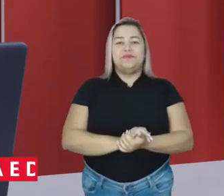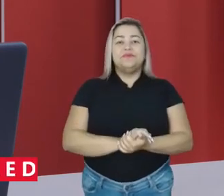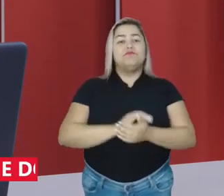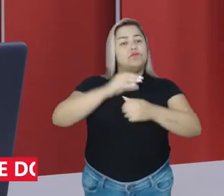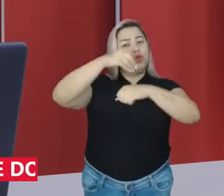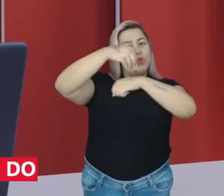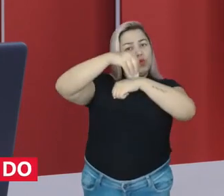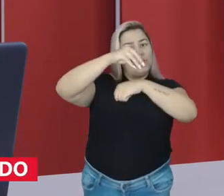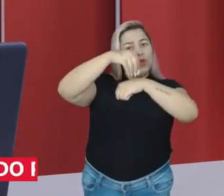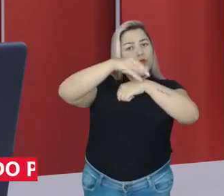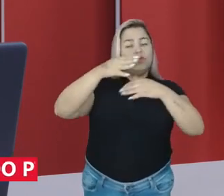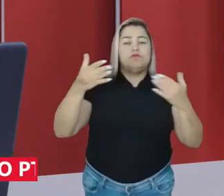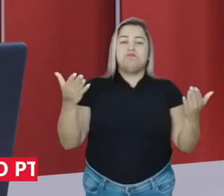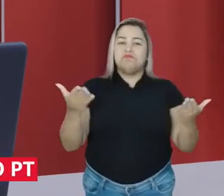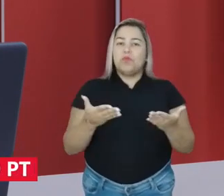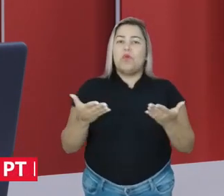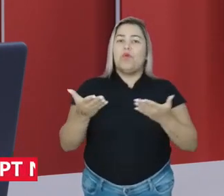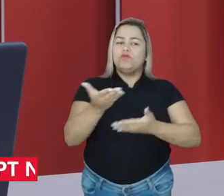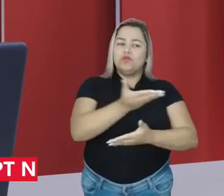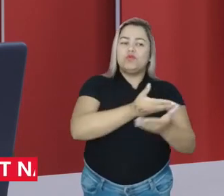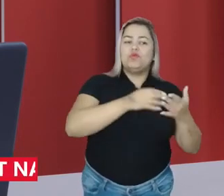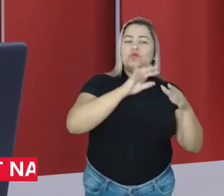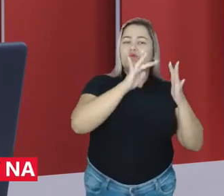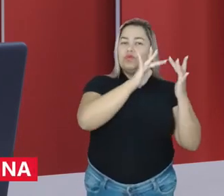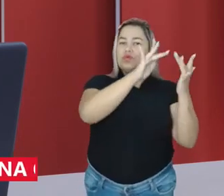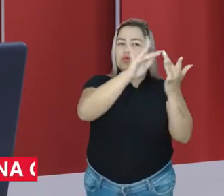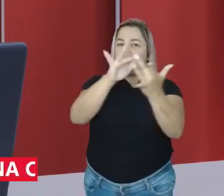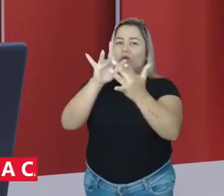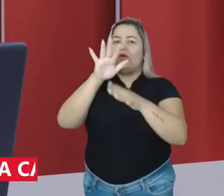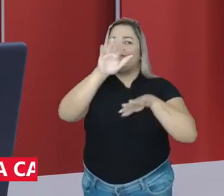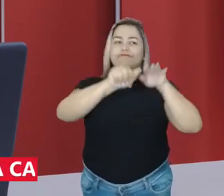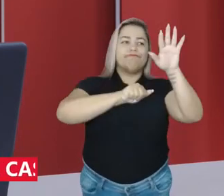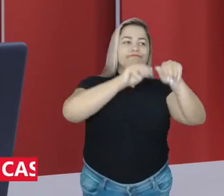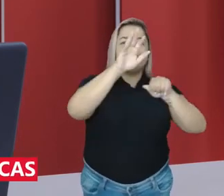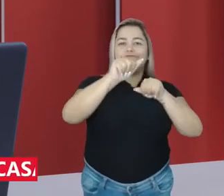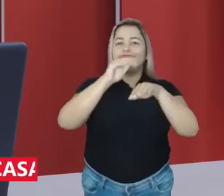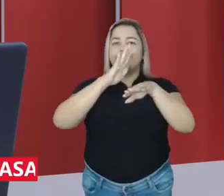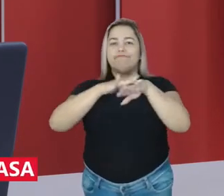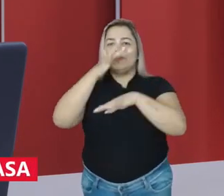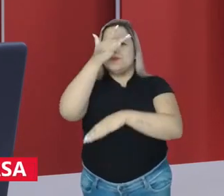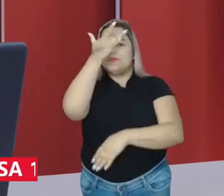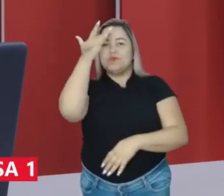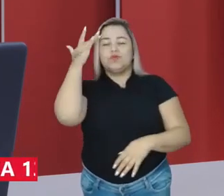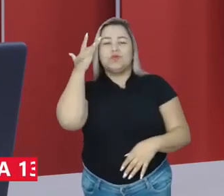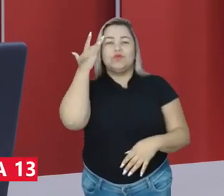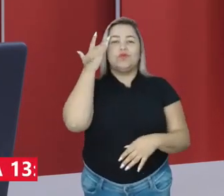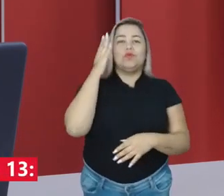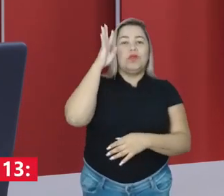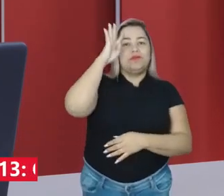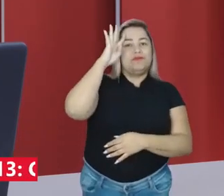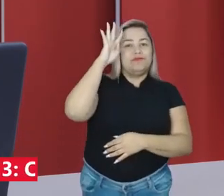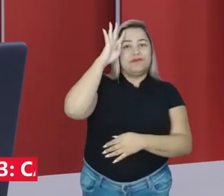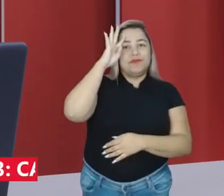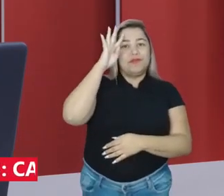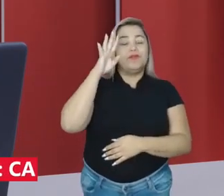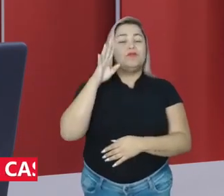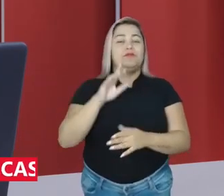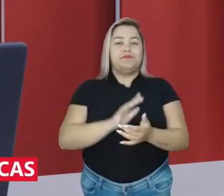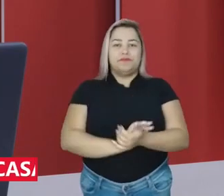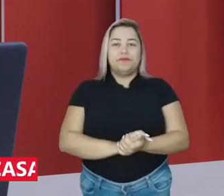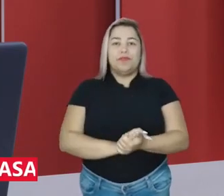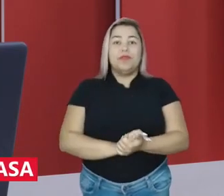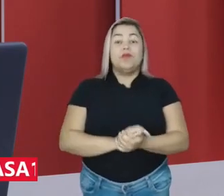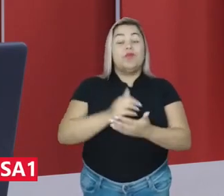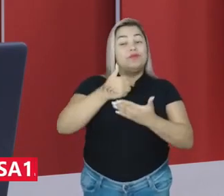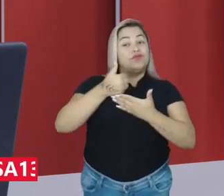Compartilhe a edição de hoje com seus contatos, convide mais pessoas pra acompanhar essa edição de quarta-feira do Jornal PT Brasil e também deixe